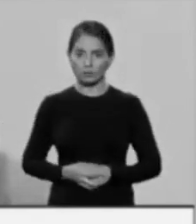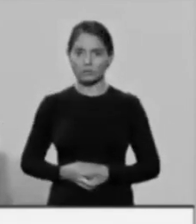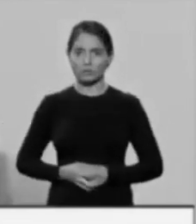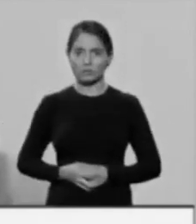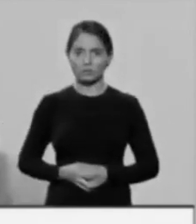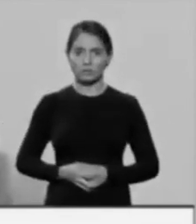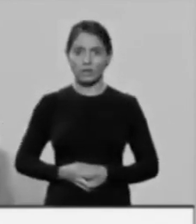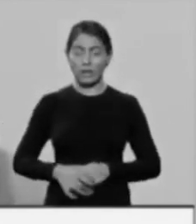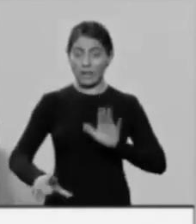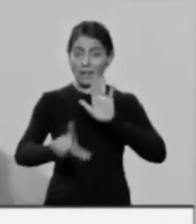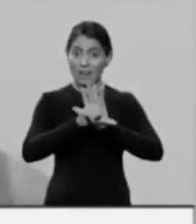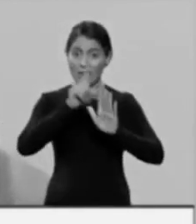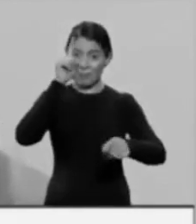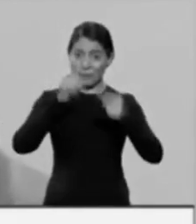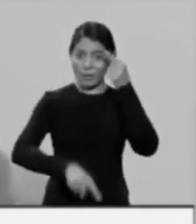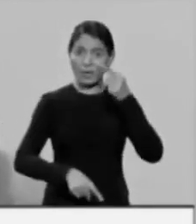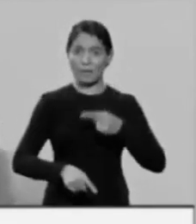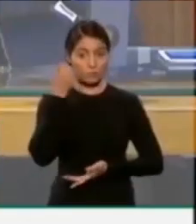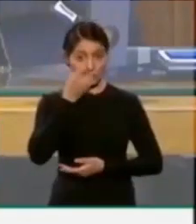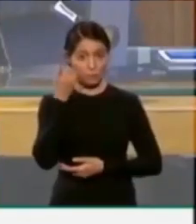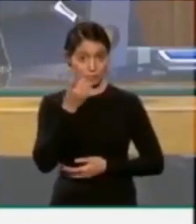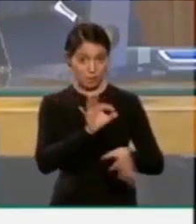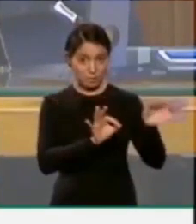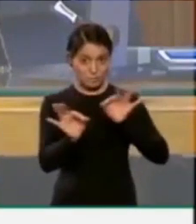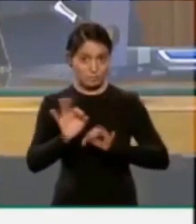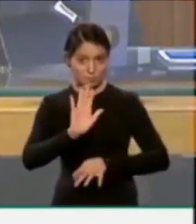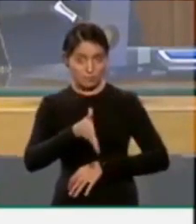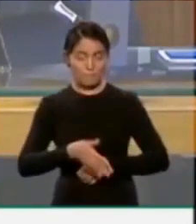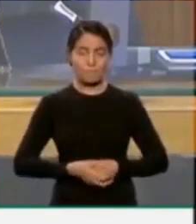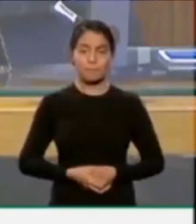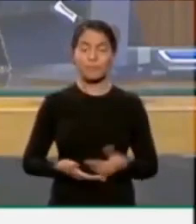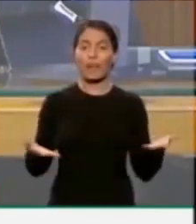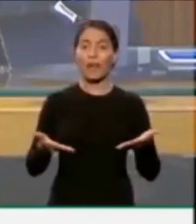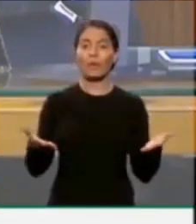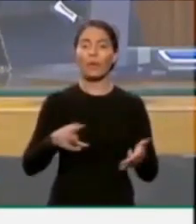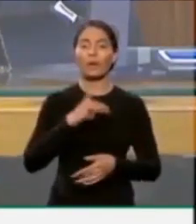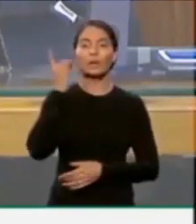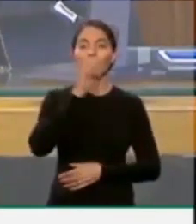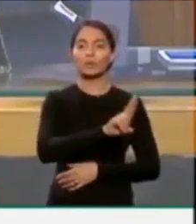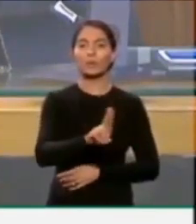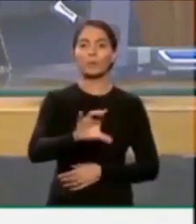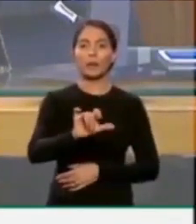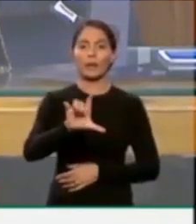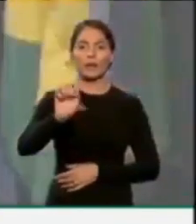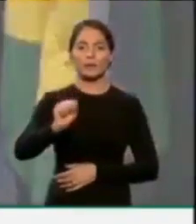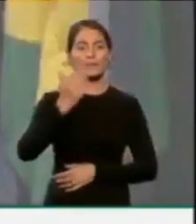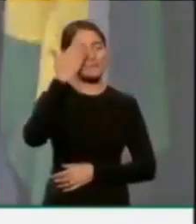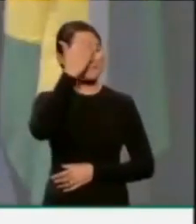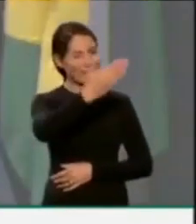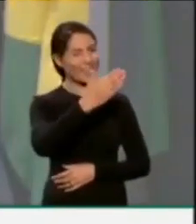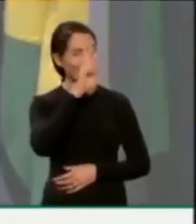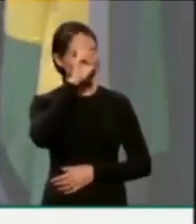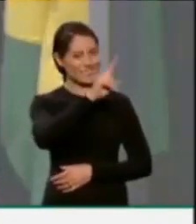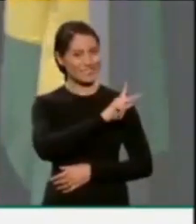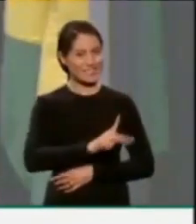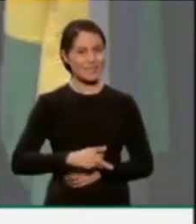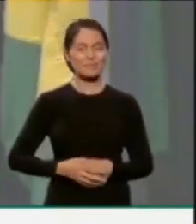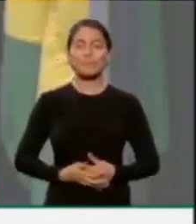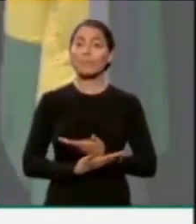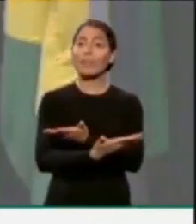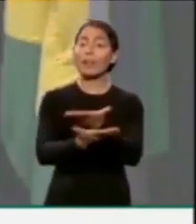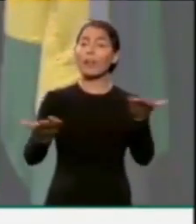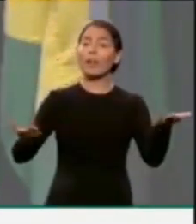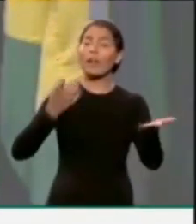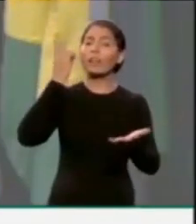quando a lei proíbe, é crime. Deputado Carlos Jordi. Obrigado, senhora presidente. Bom, eu quero dizer para